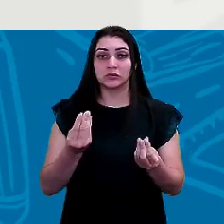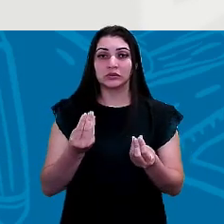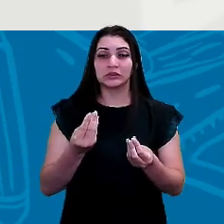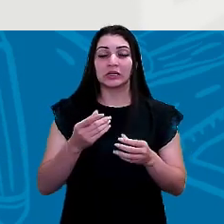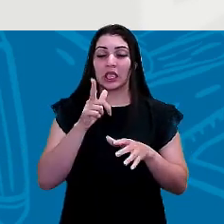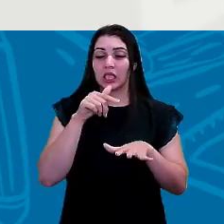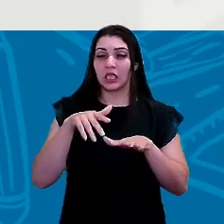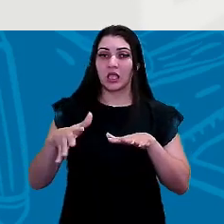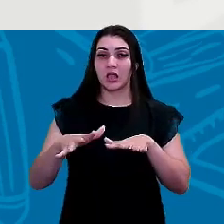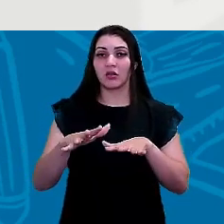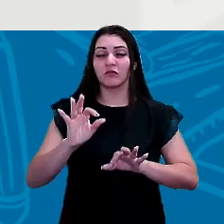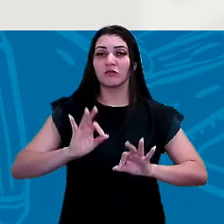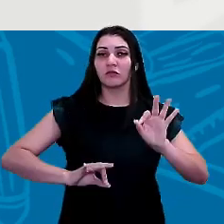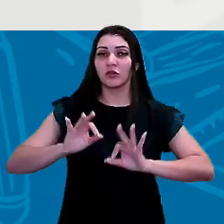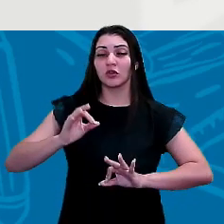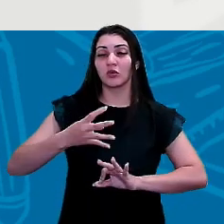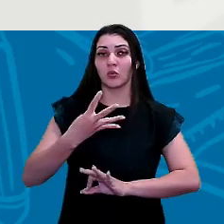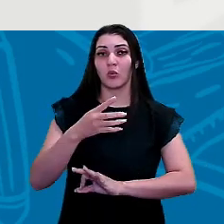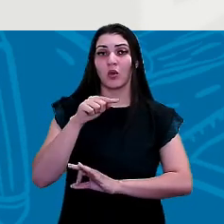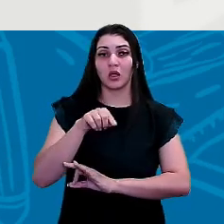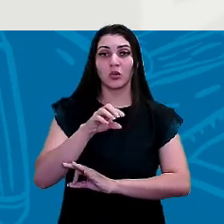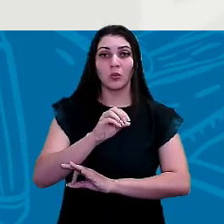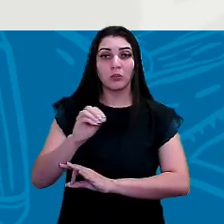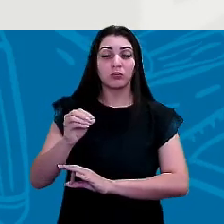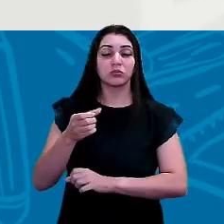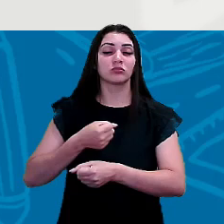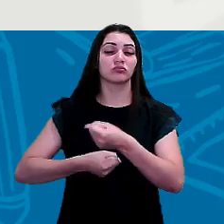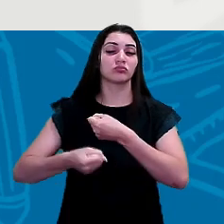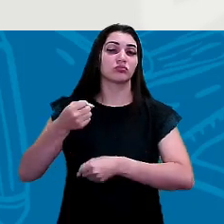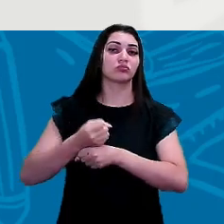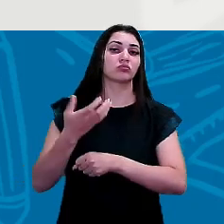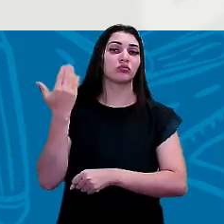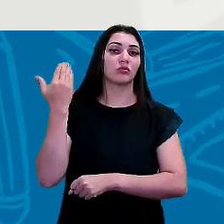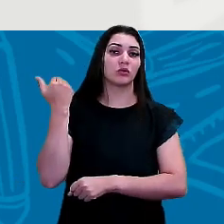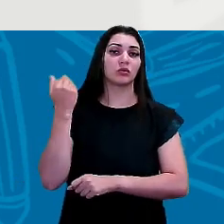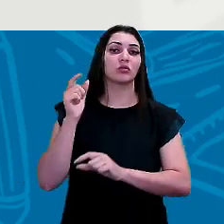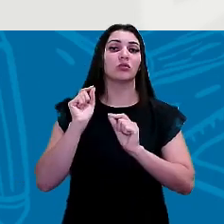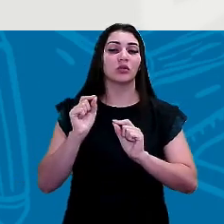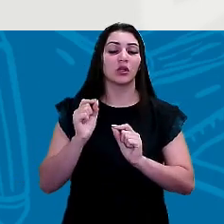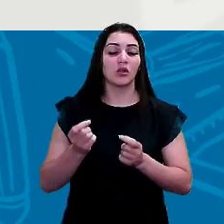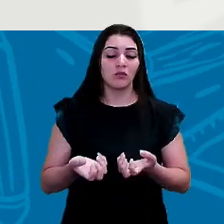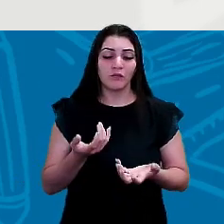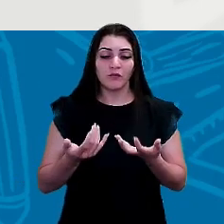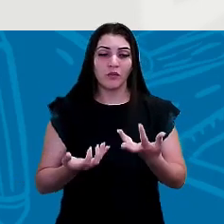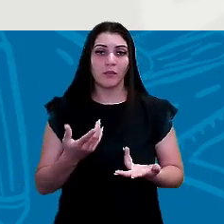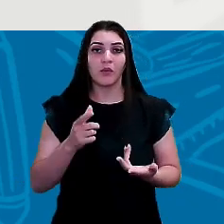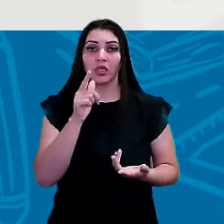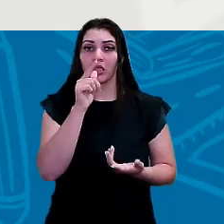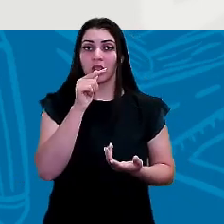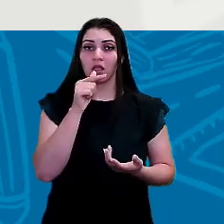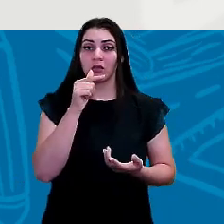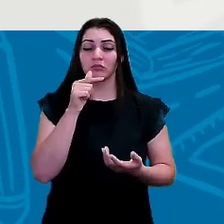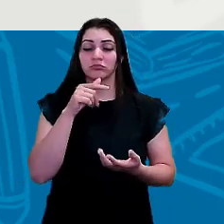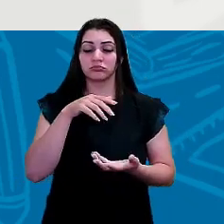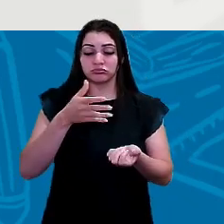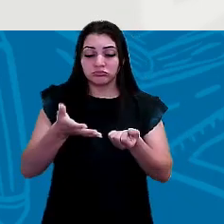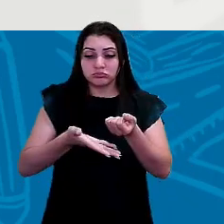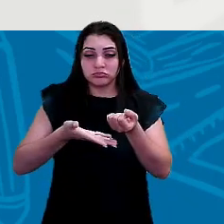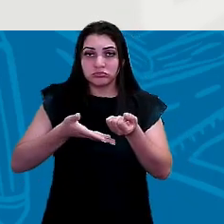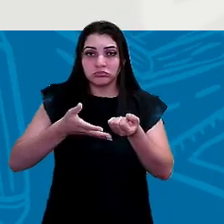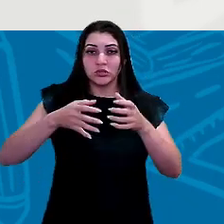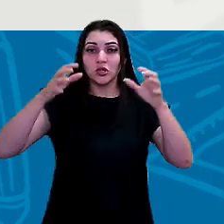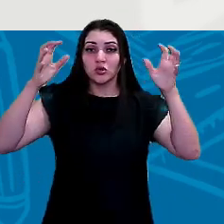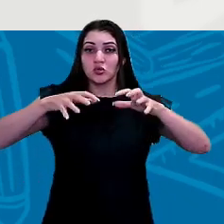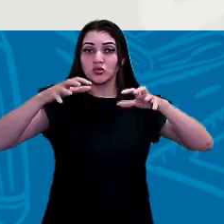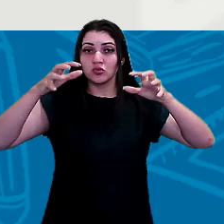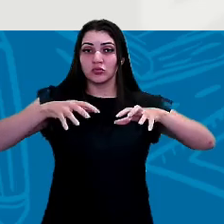de anos, através da condensação de vapores de água da atmosfera, que atingiram a superfície terrestre em forma de